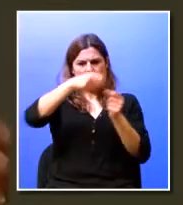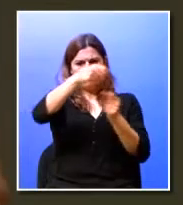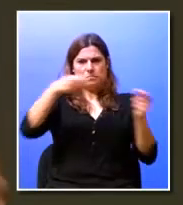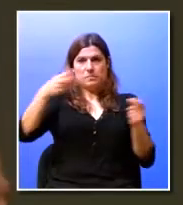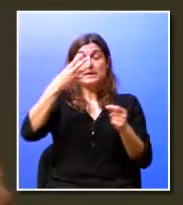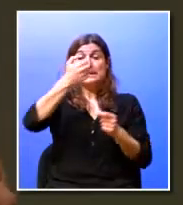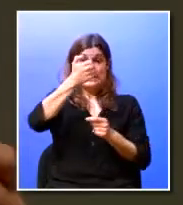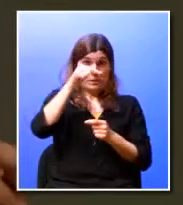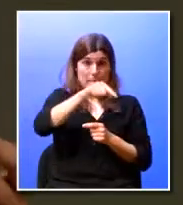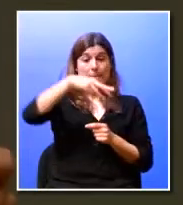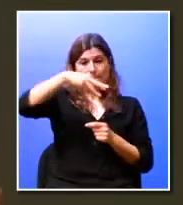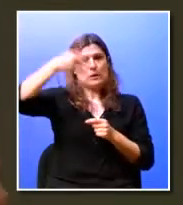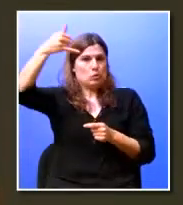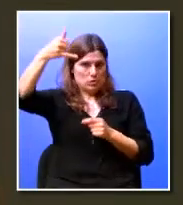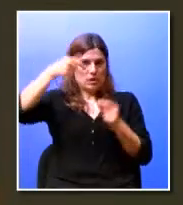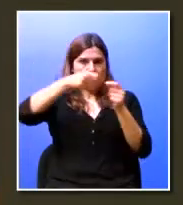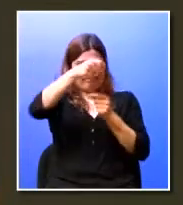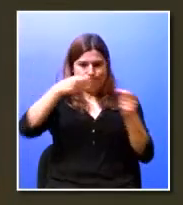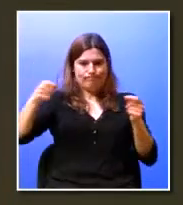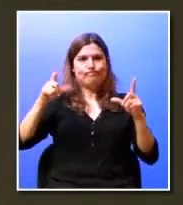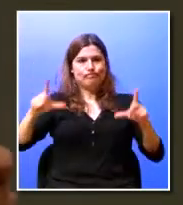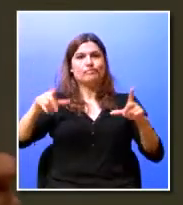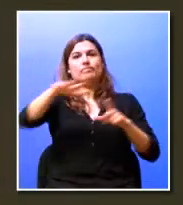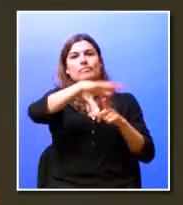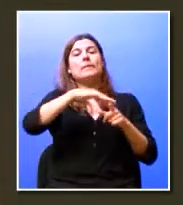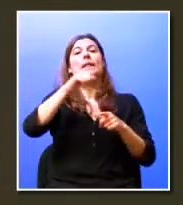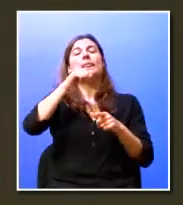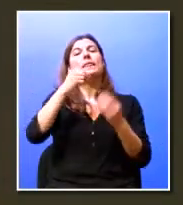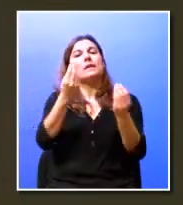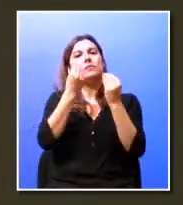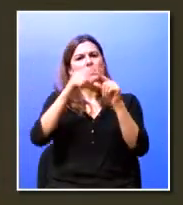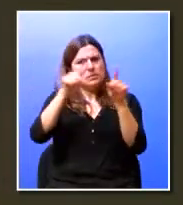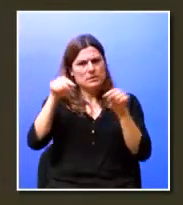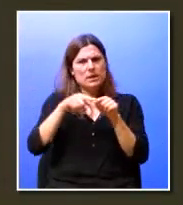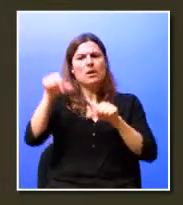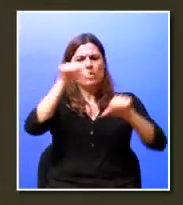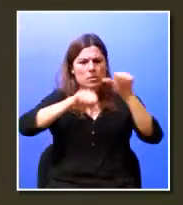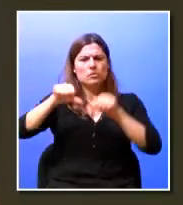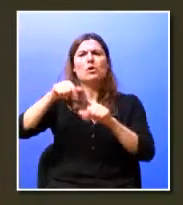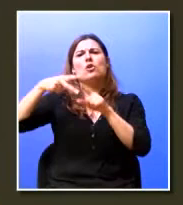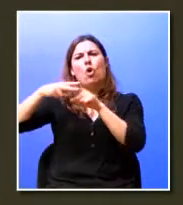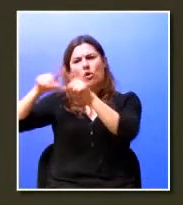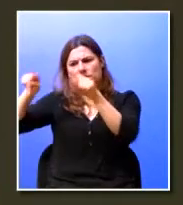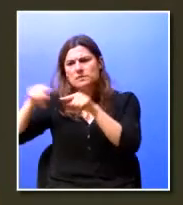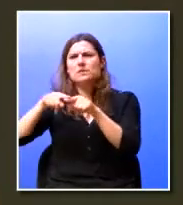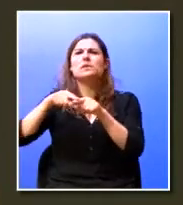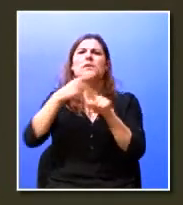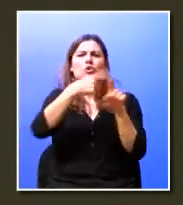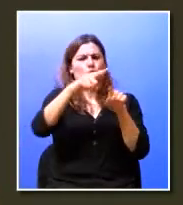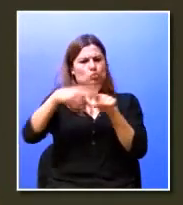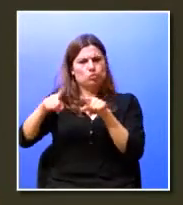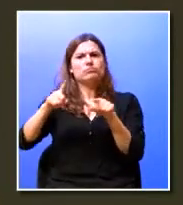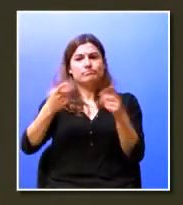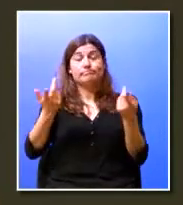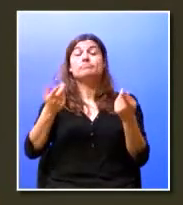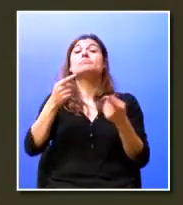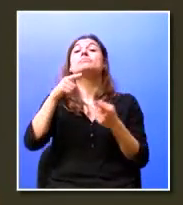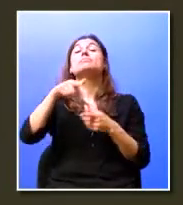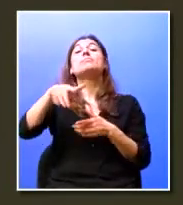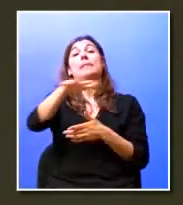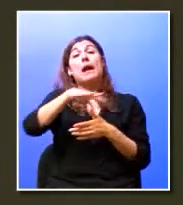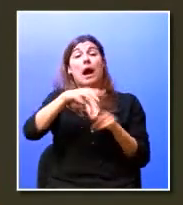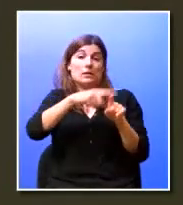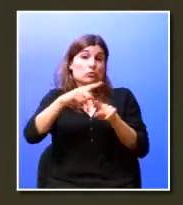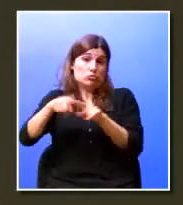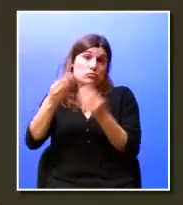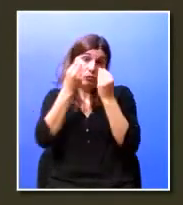5 mil metros quadrados. Nós fazemos a nossa formação em salas, laboratórios, oficinas, simuladores, mock-ups, mas também temos